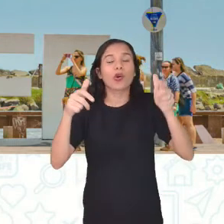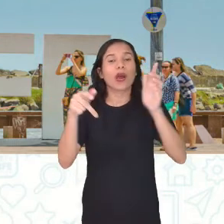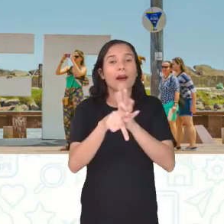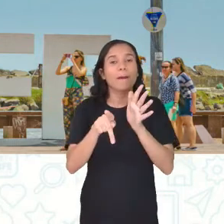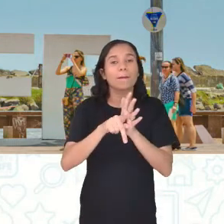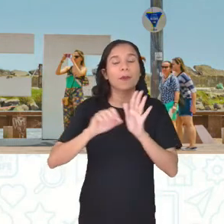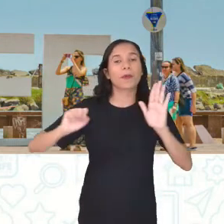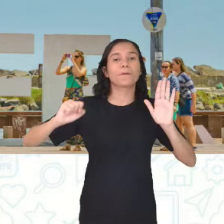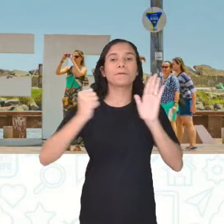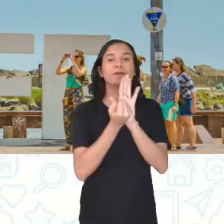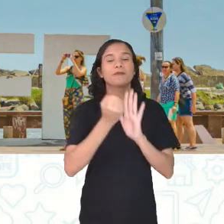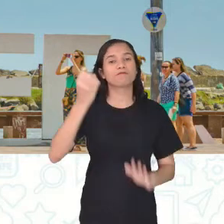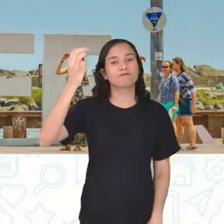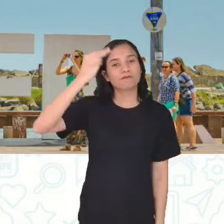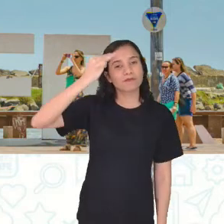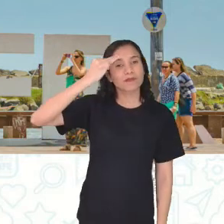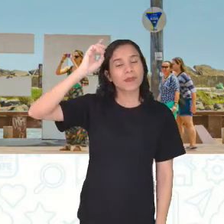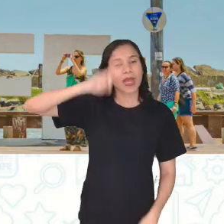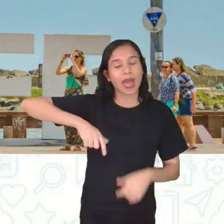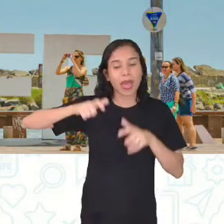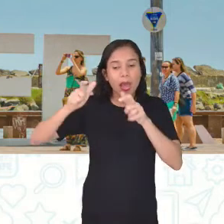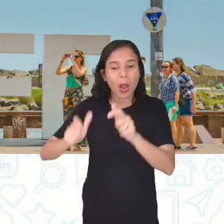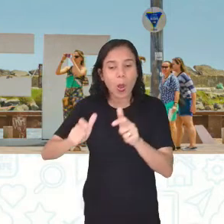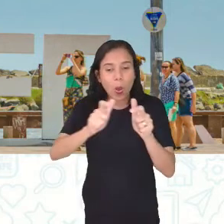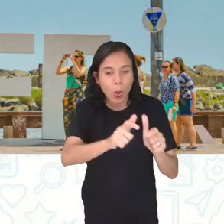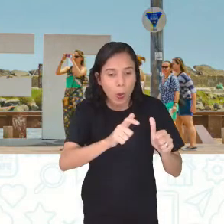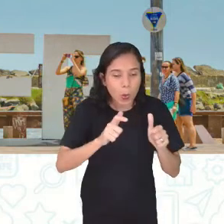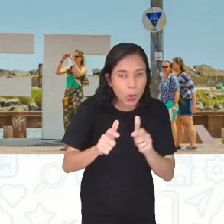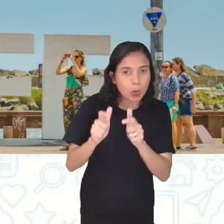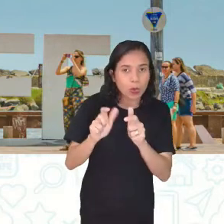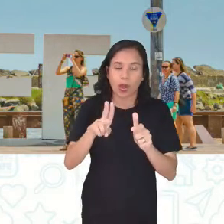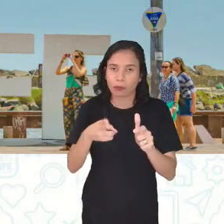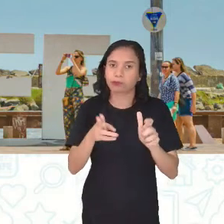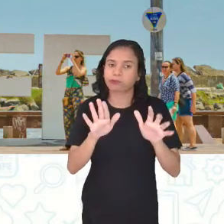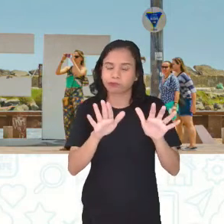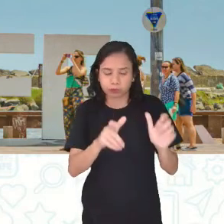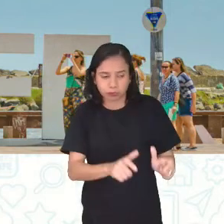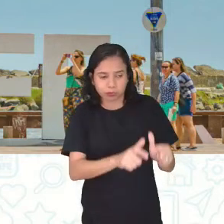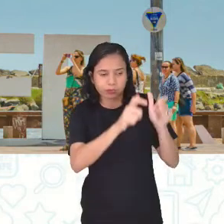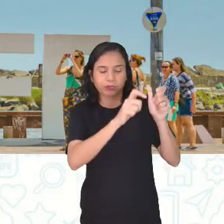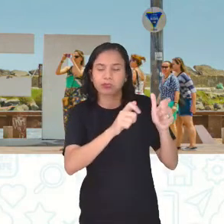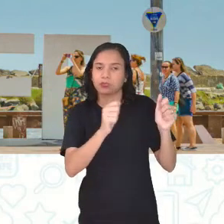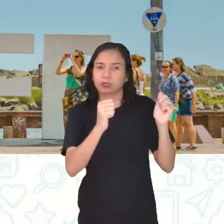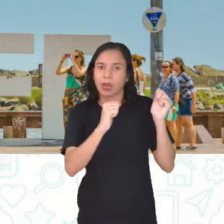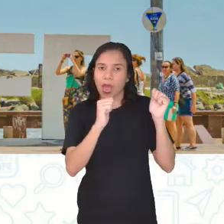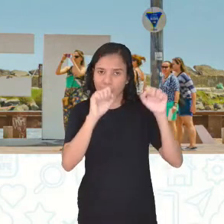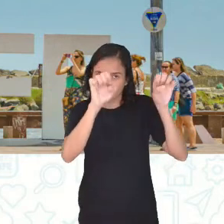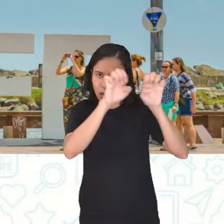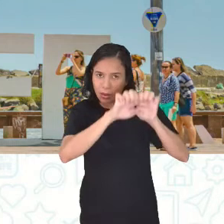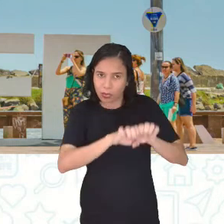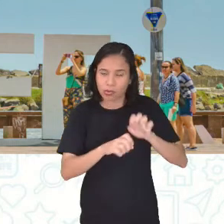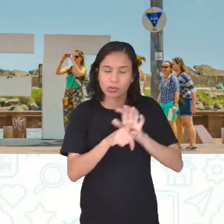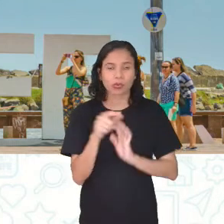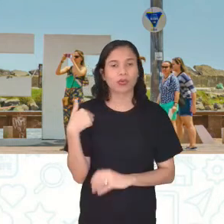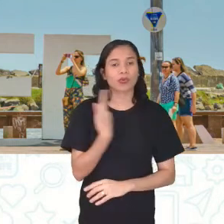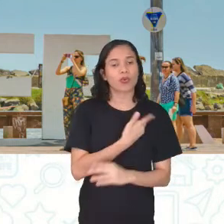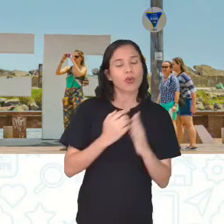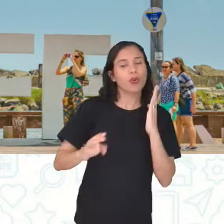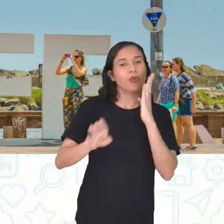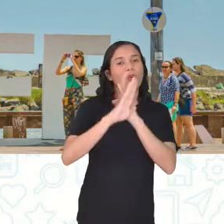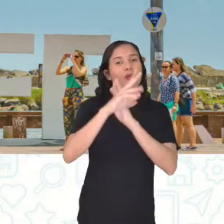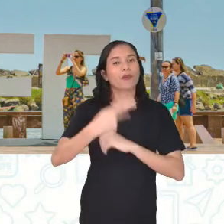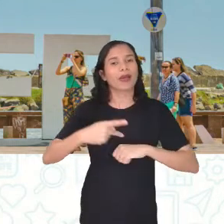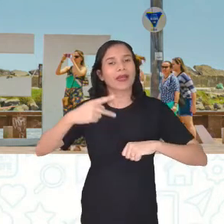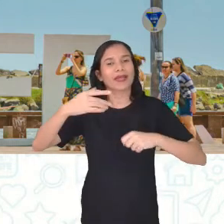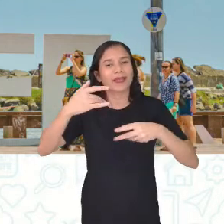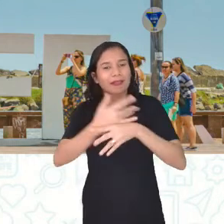se referem a espaços e ou monumentos, né? Que a gente encontra na nossa cidade, né? No nosso